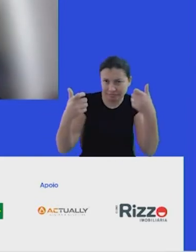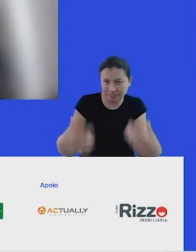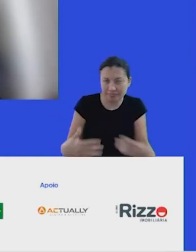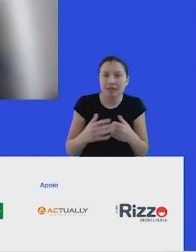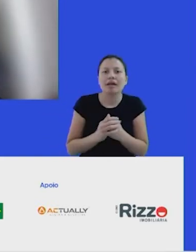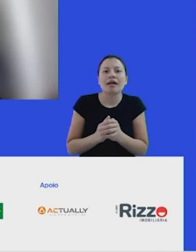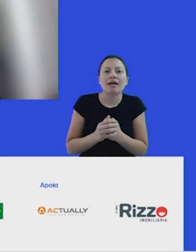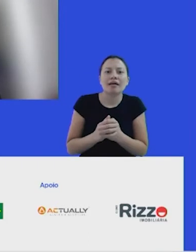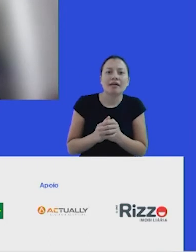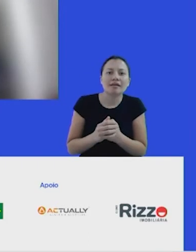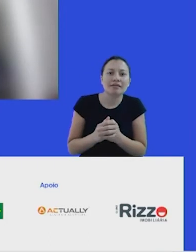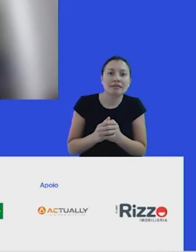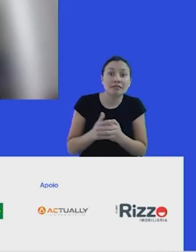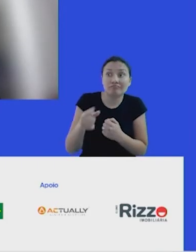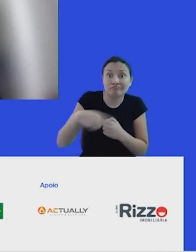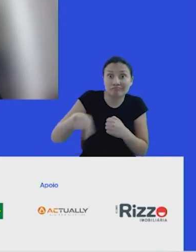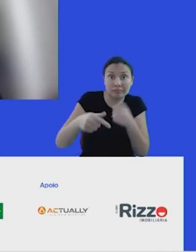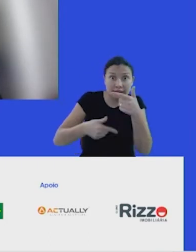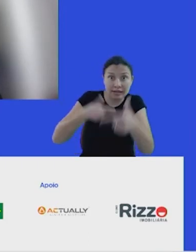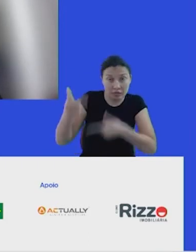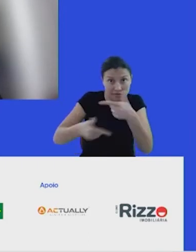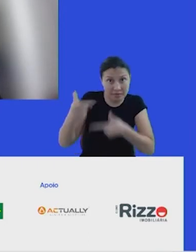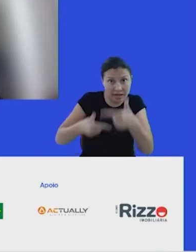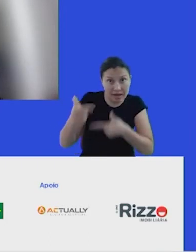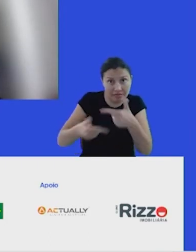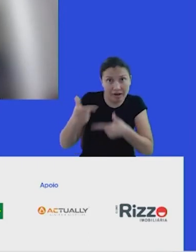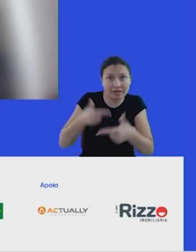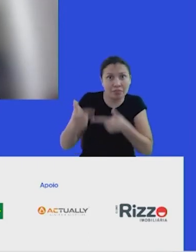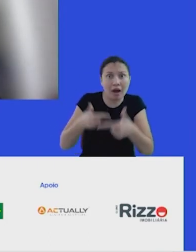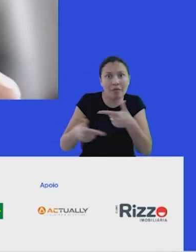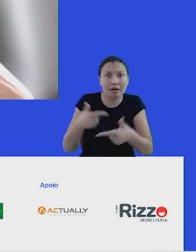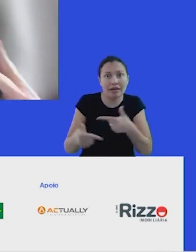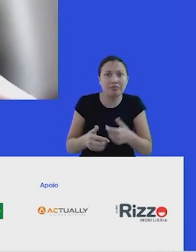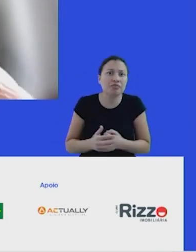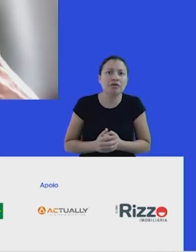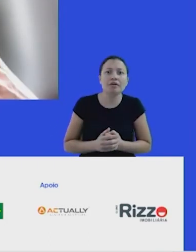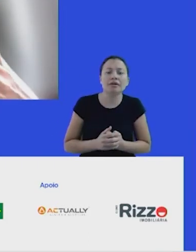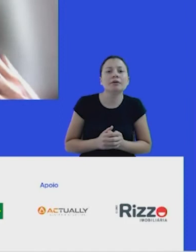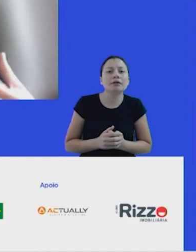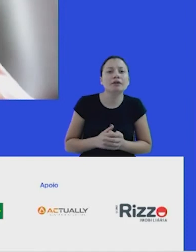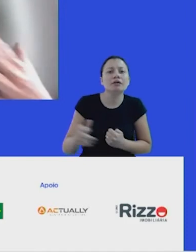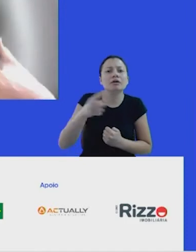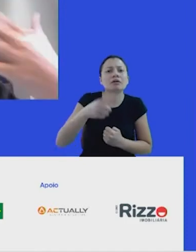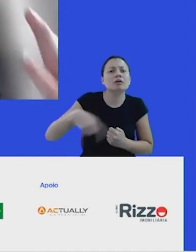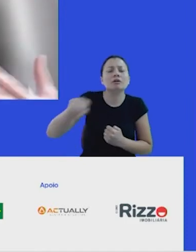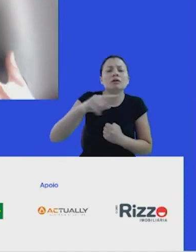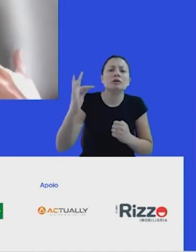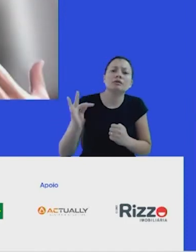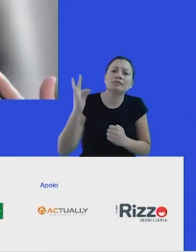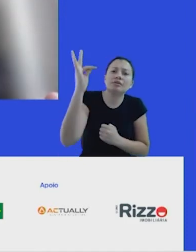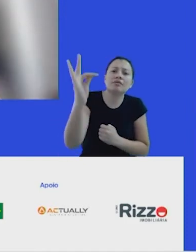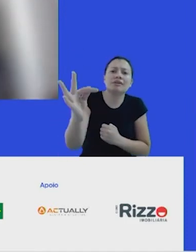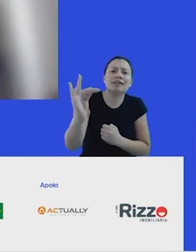Mas a gente que trabalha com o ESD há muitos anos, vê que o ESD é o futuro faz um tempo,